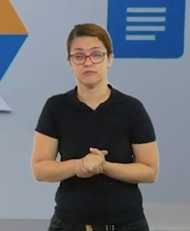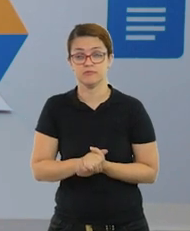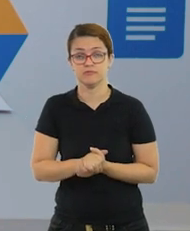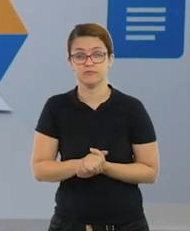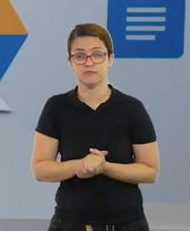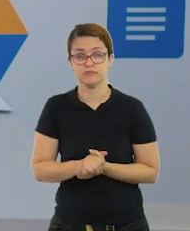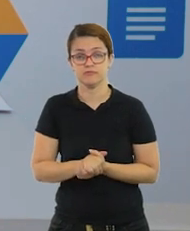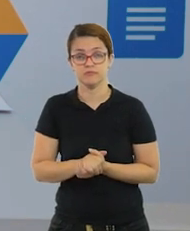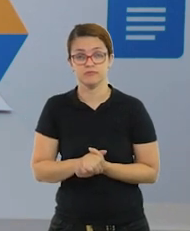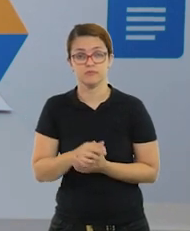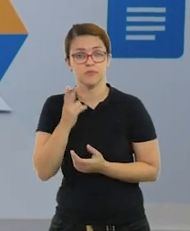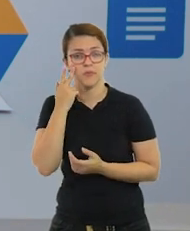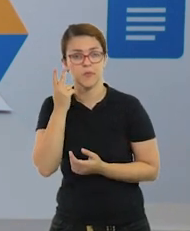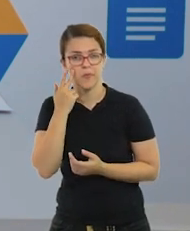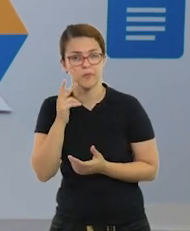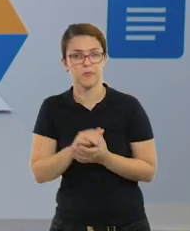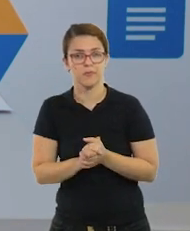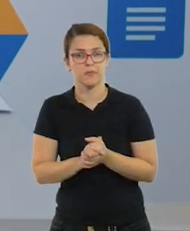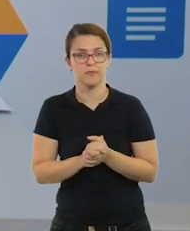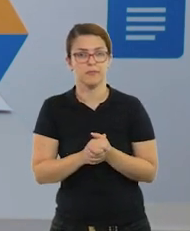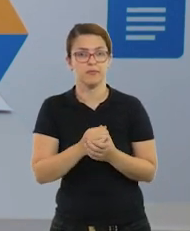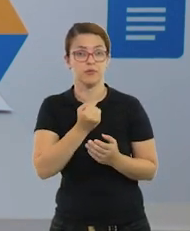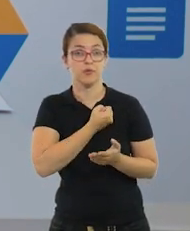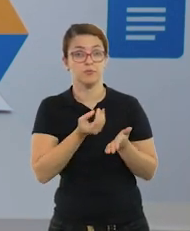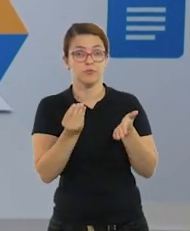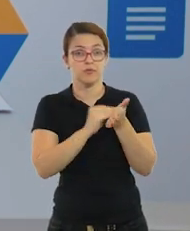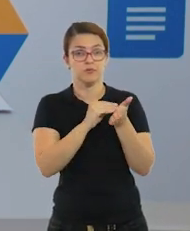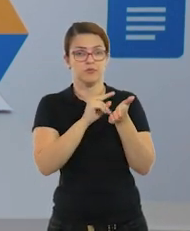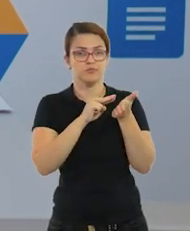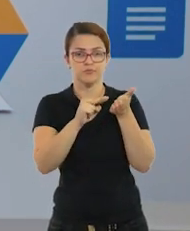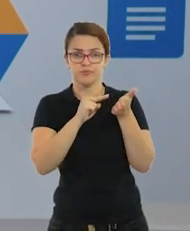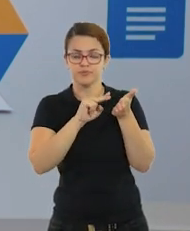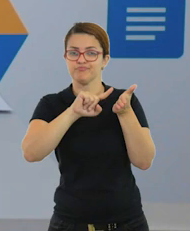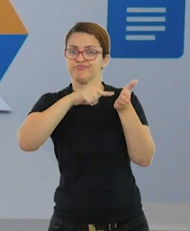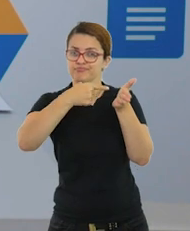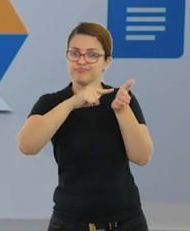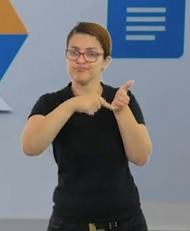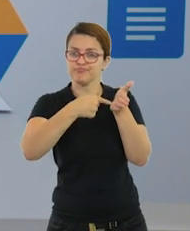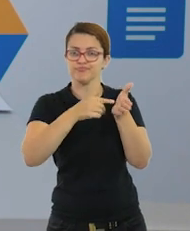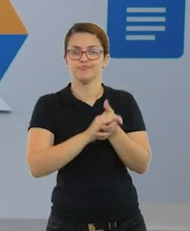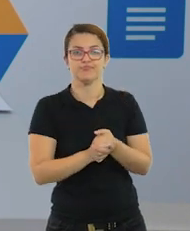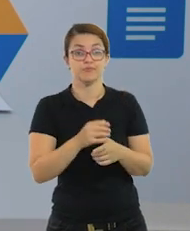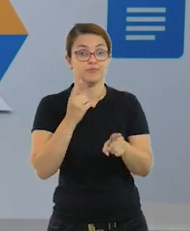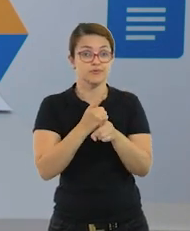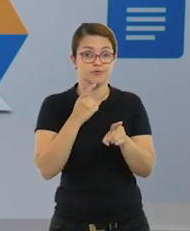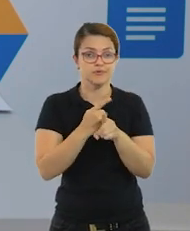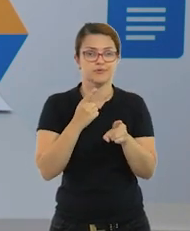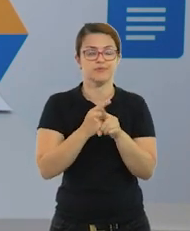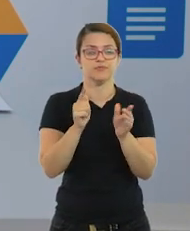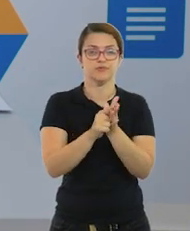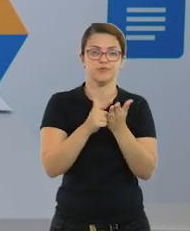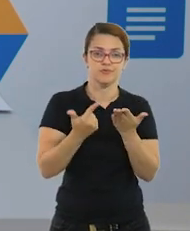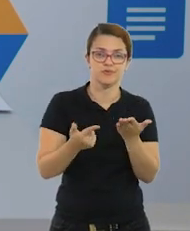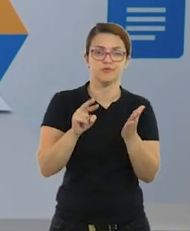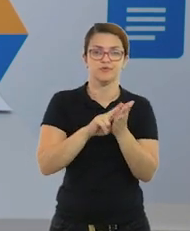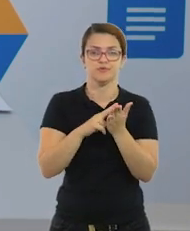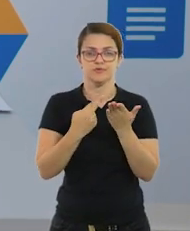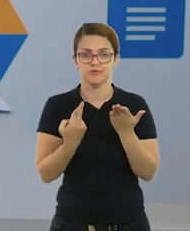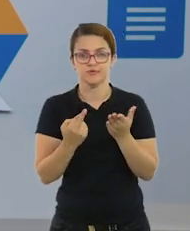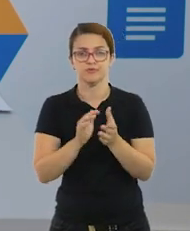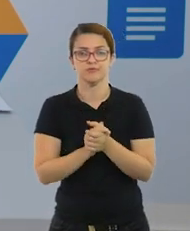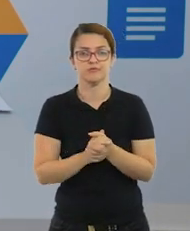No nosso cotidiano é comum a gente fazer a leitura desse número com vírgula. Nós lemos em jornais,